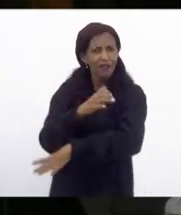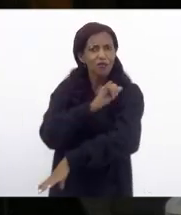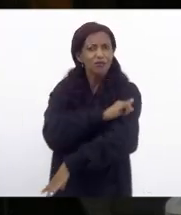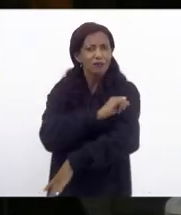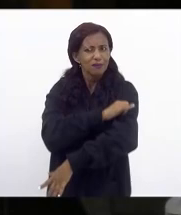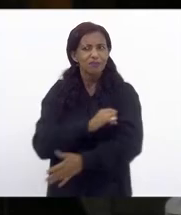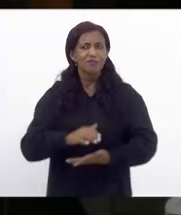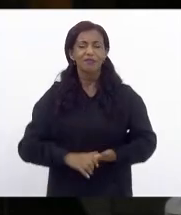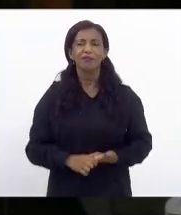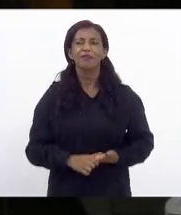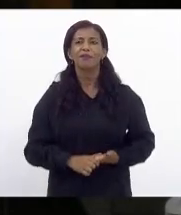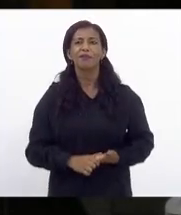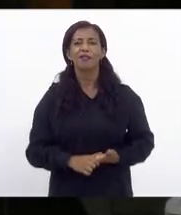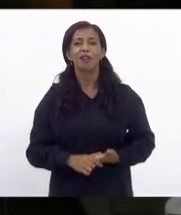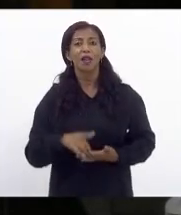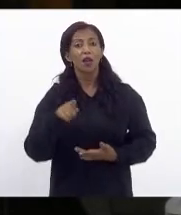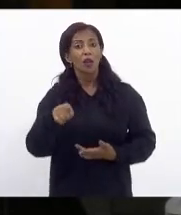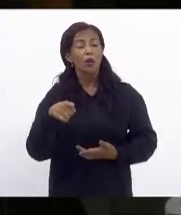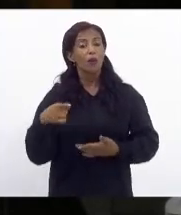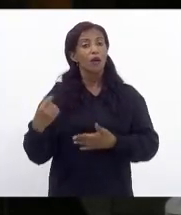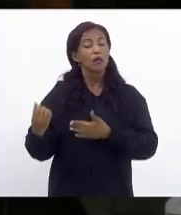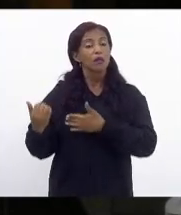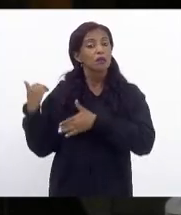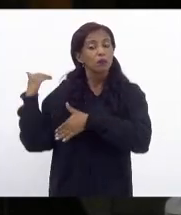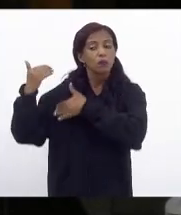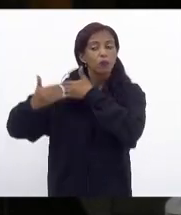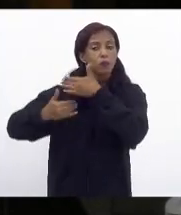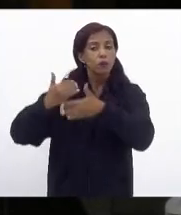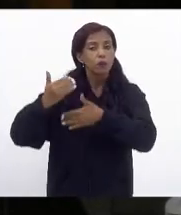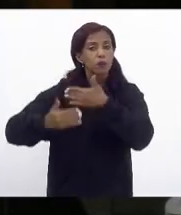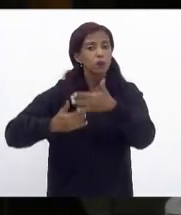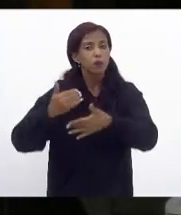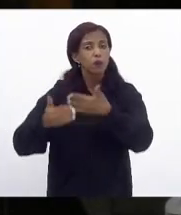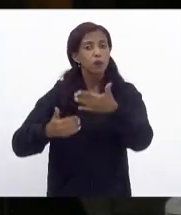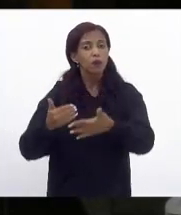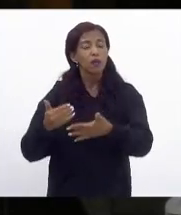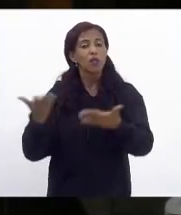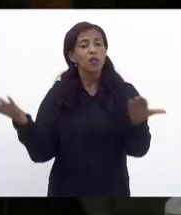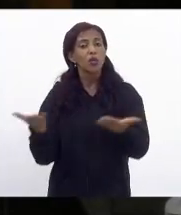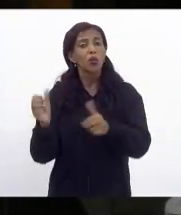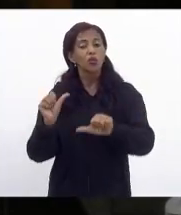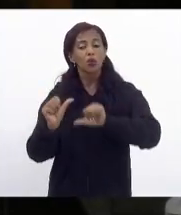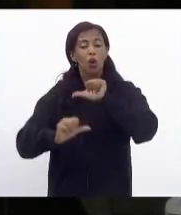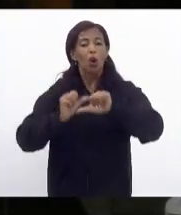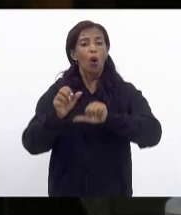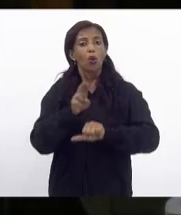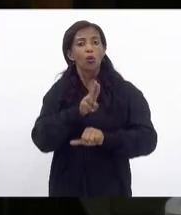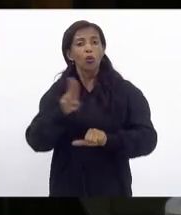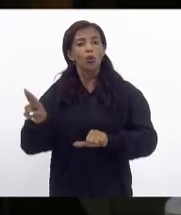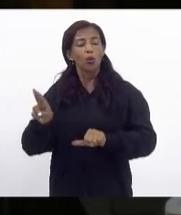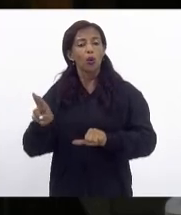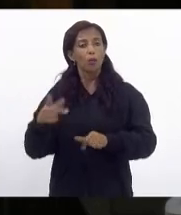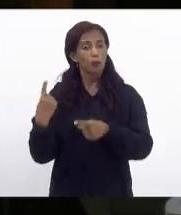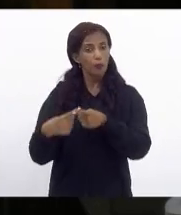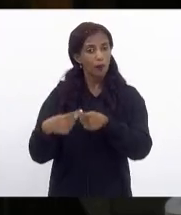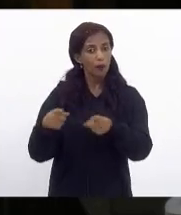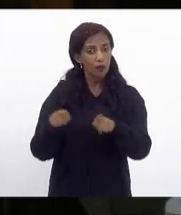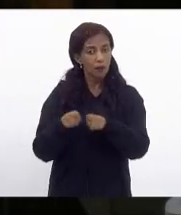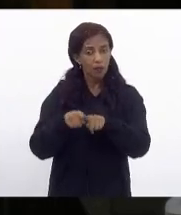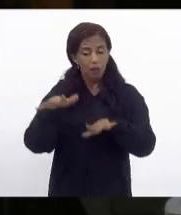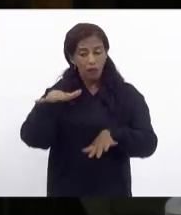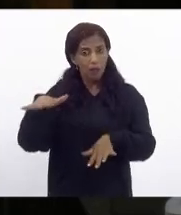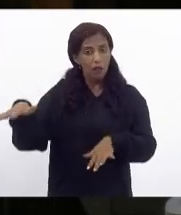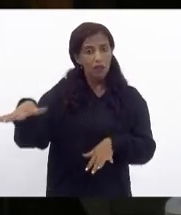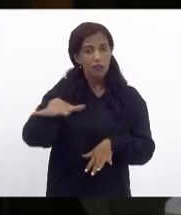Rio de Janeiro por causa dessas origens da zona rural que hoje é a zona oeste e porque também a região